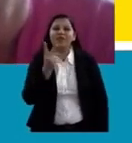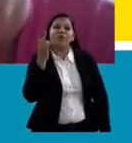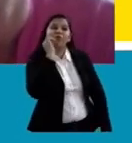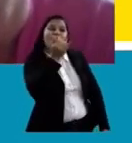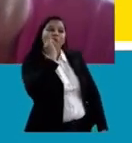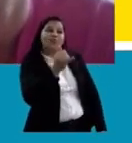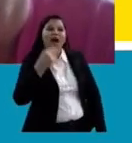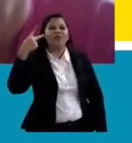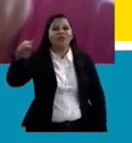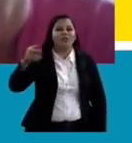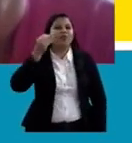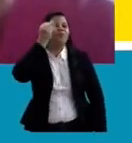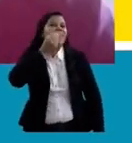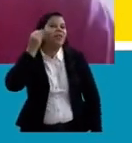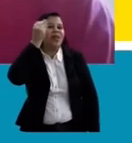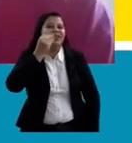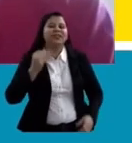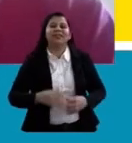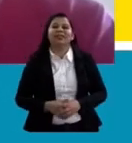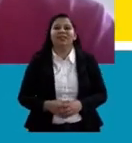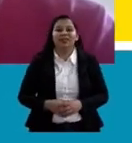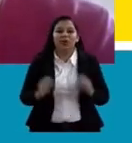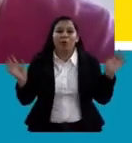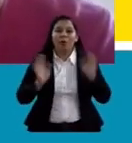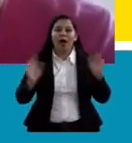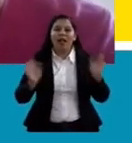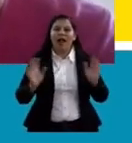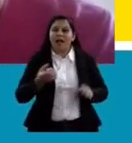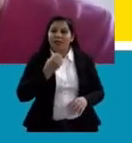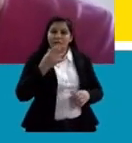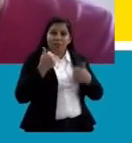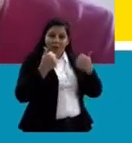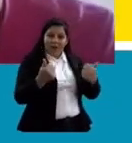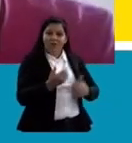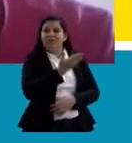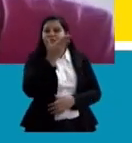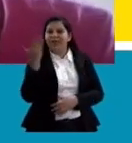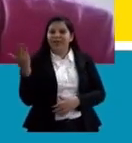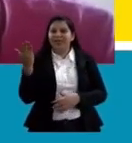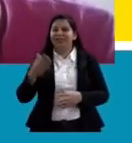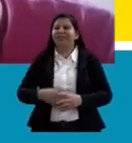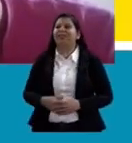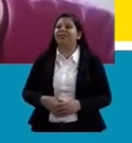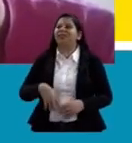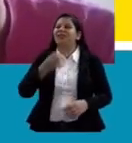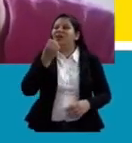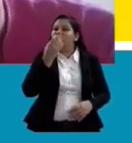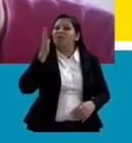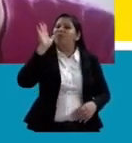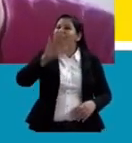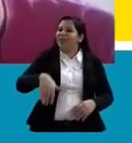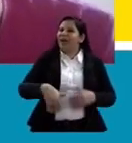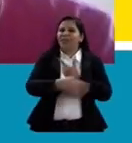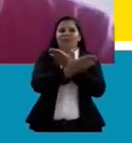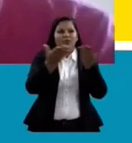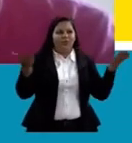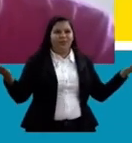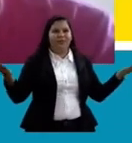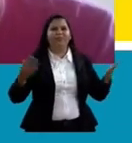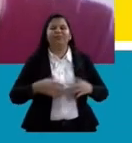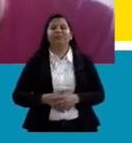experiências. Olá, tudo bem com vocês? Boa tarde, pessoal. Boa tarde a todo mundo.